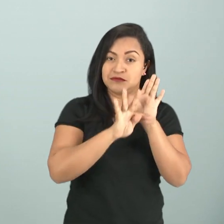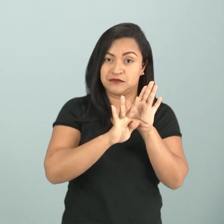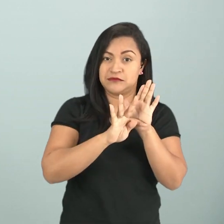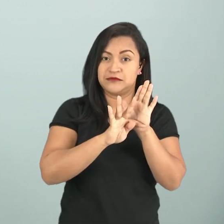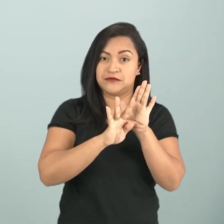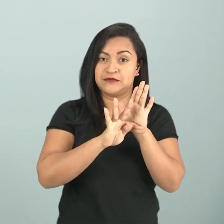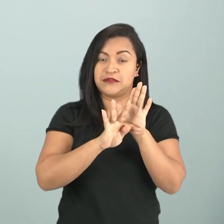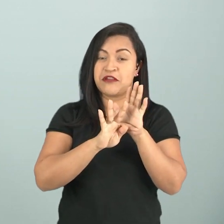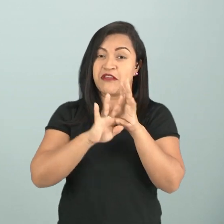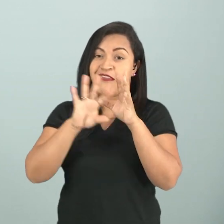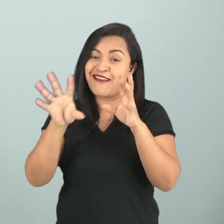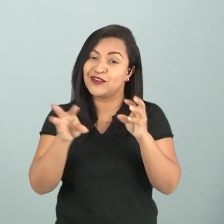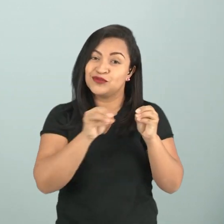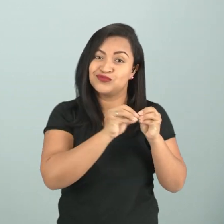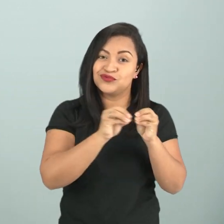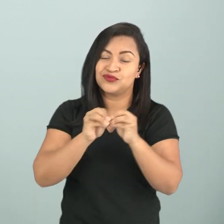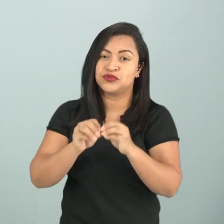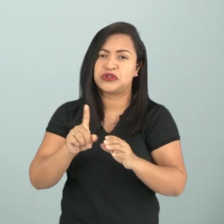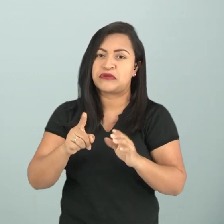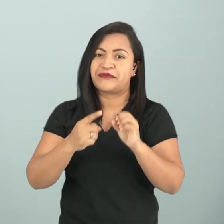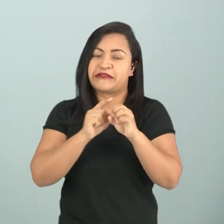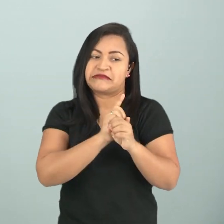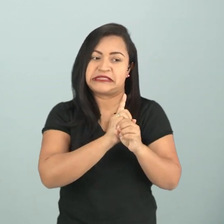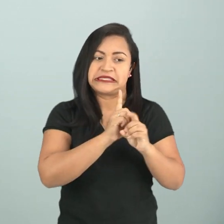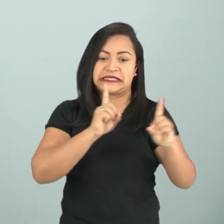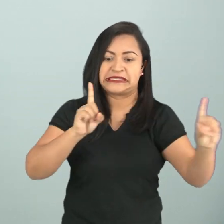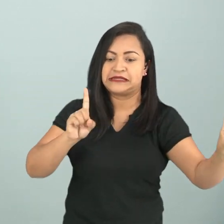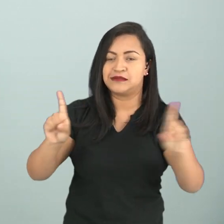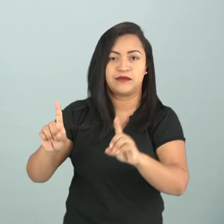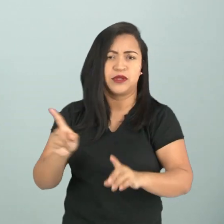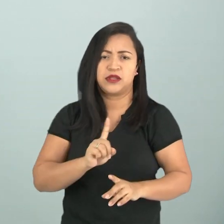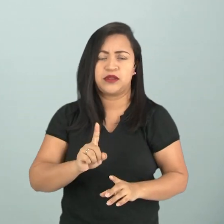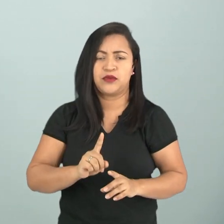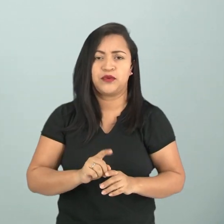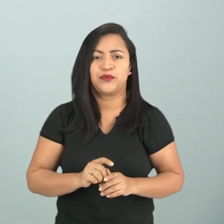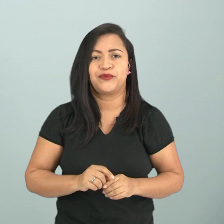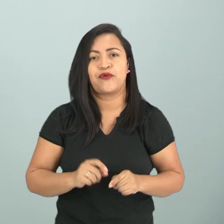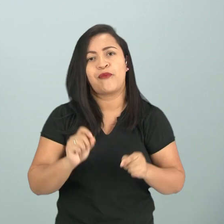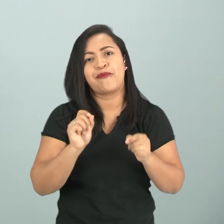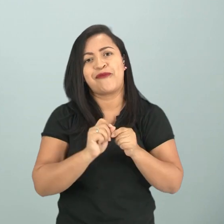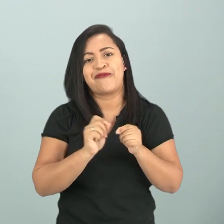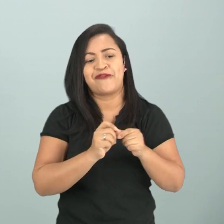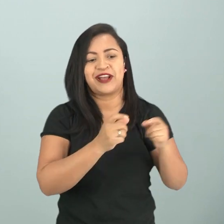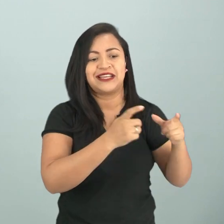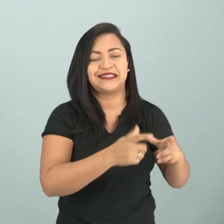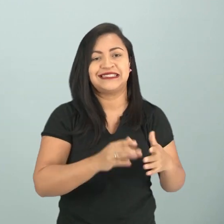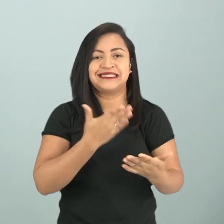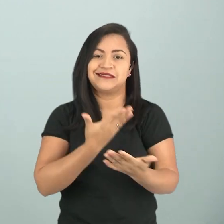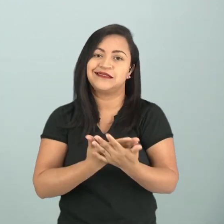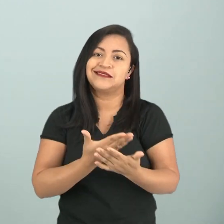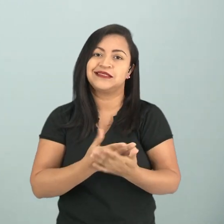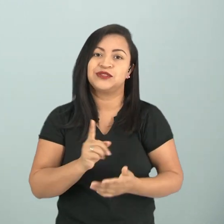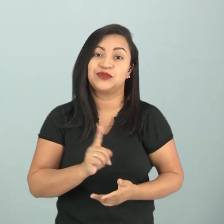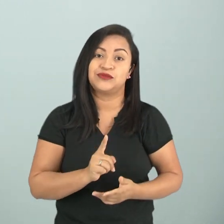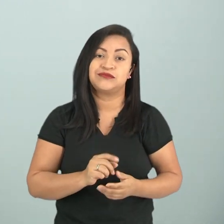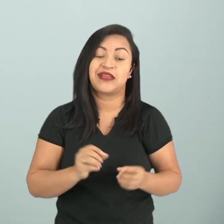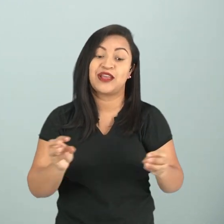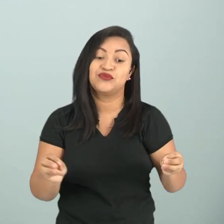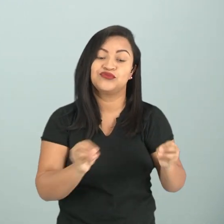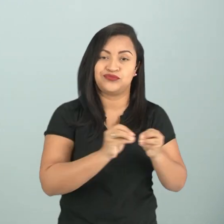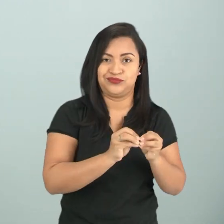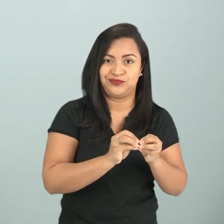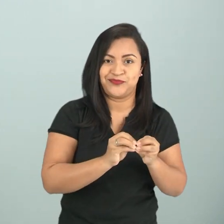é coletivo, não é individual, como estamos acostumados a produzir em sala de aula. Agora,